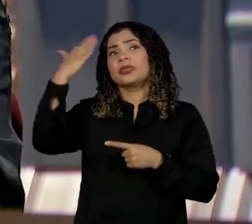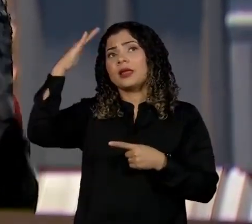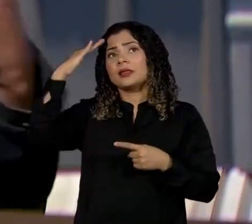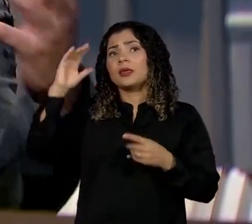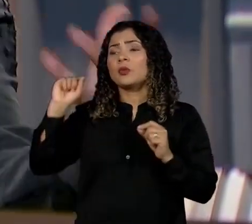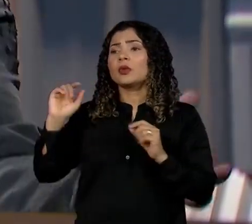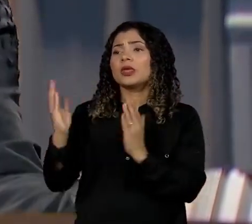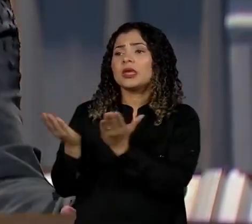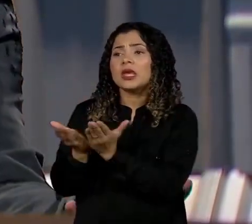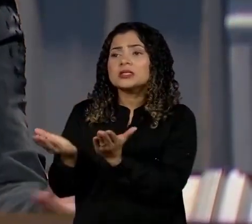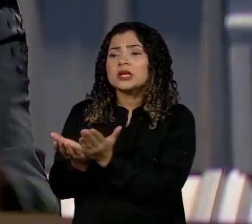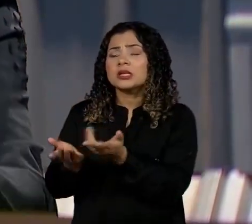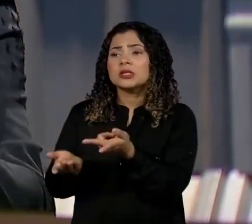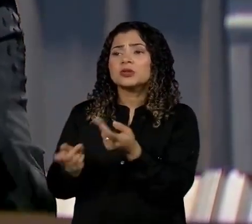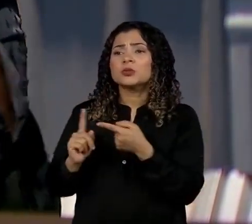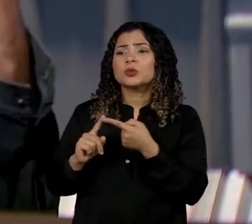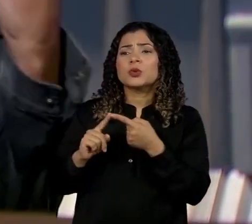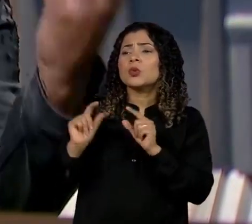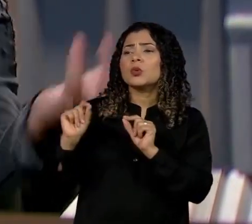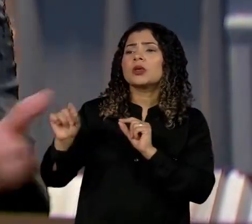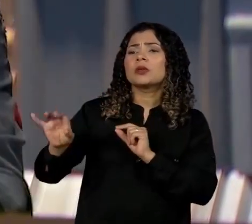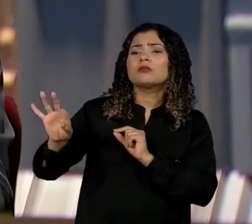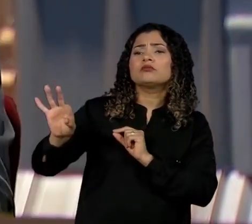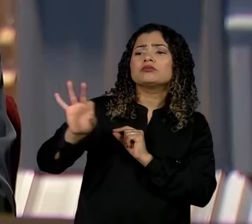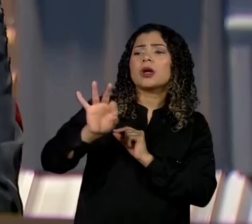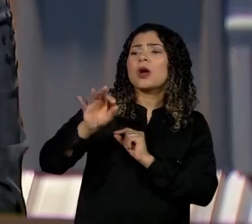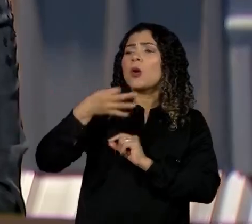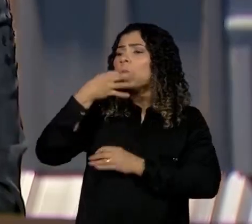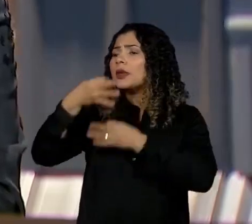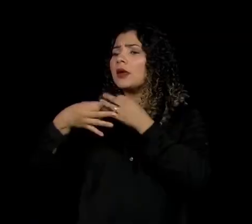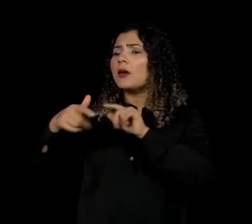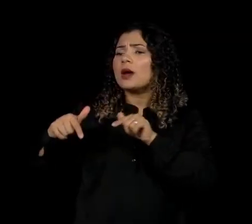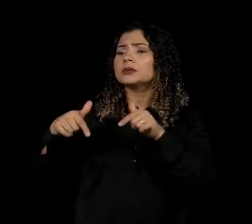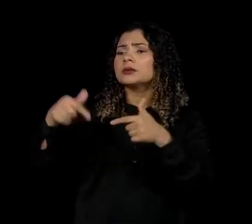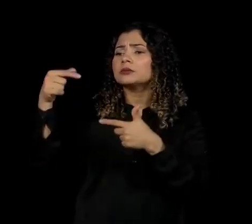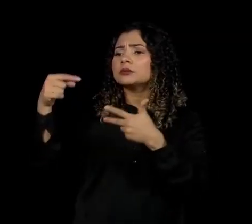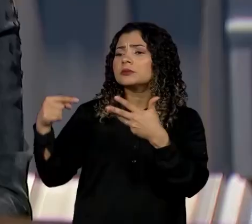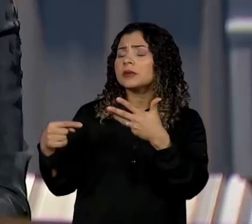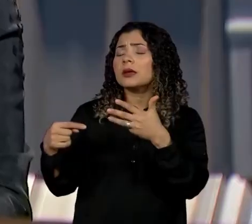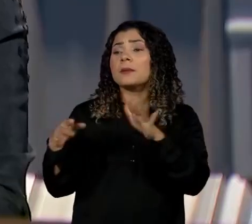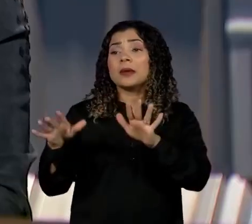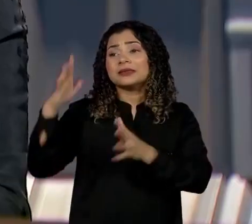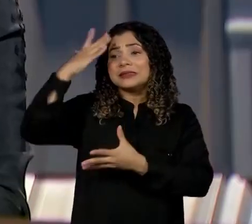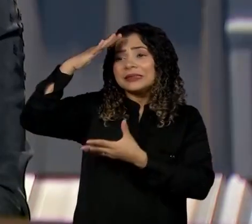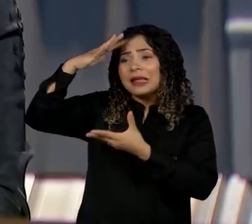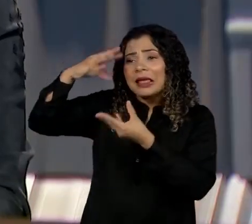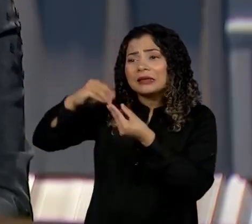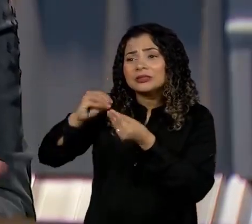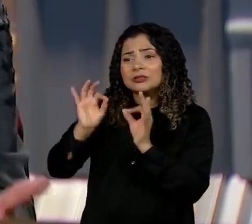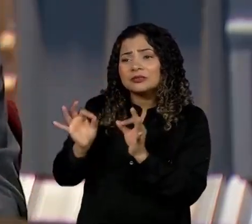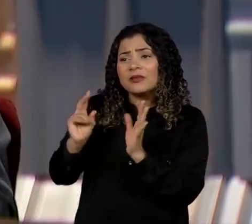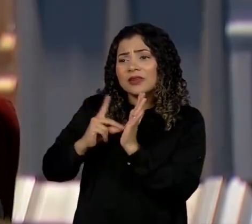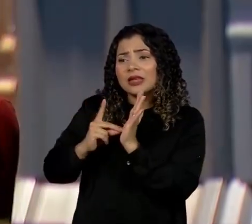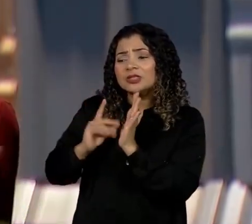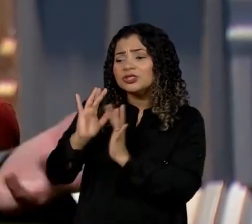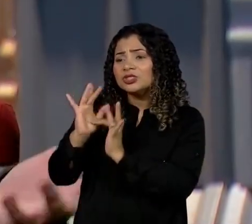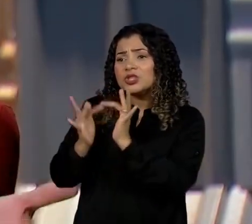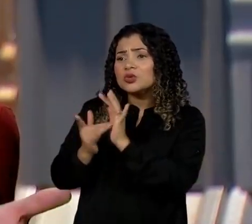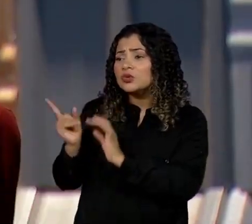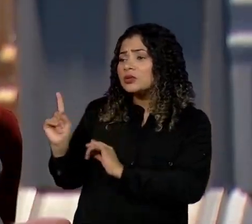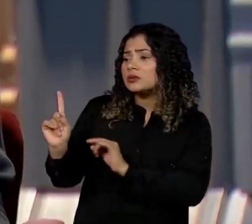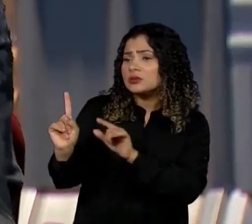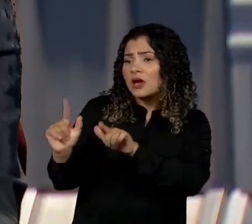cristianismo, o que é as narrativas, enfim... A prática. No momento que você entende que o que Jesus falou não é